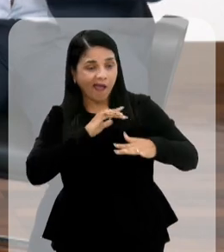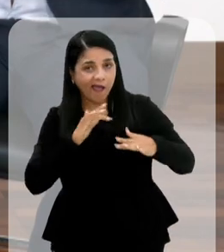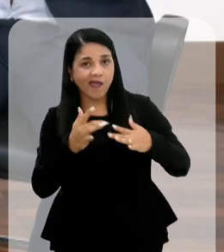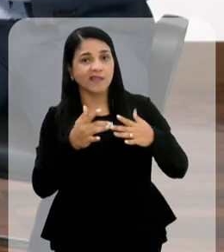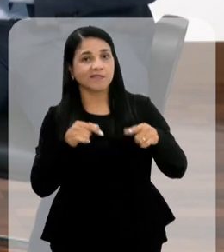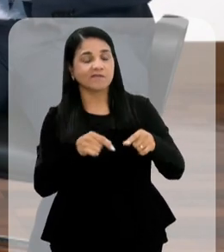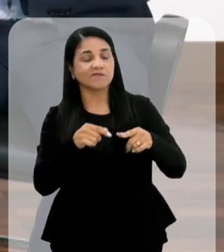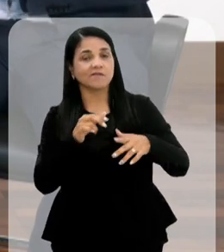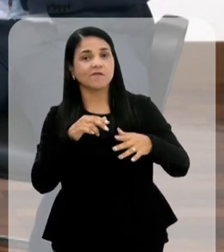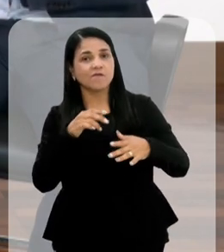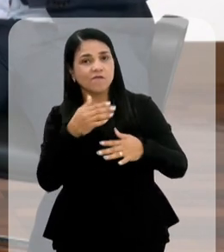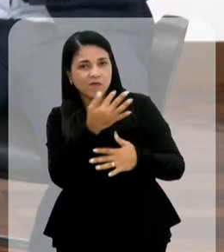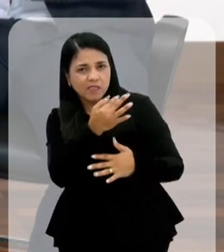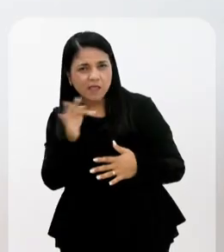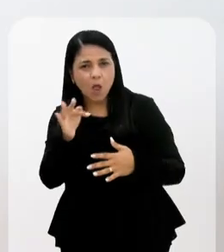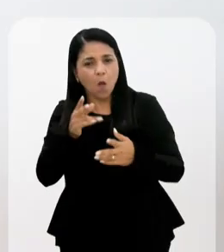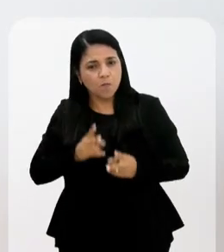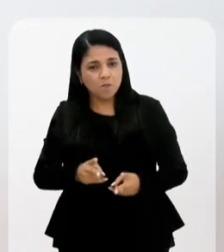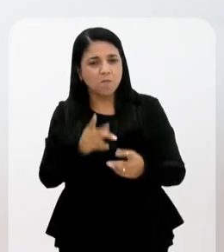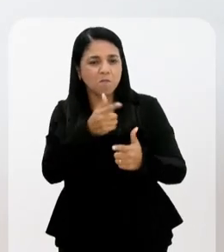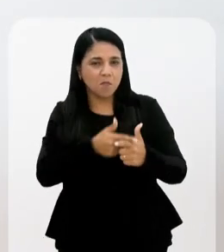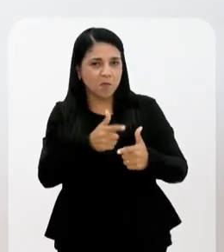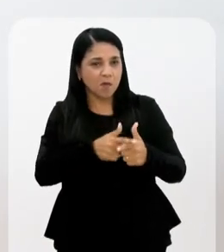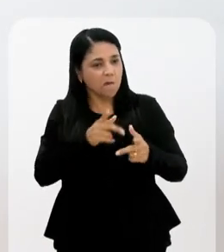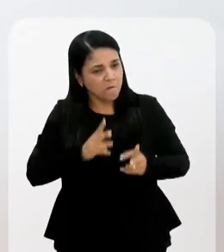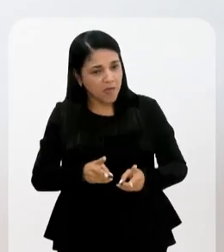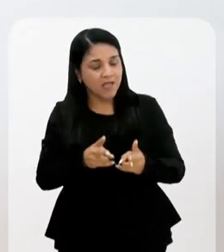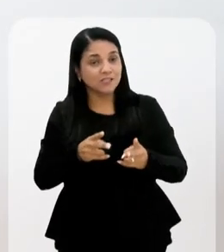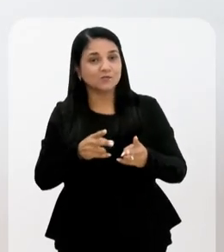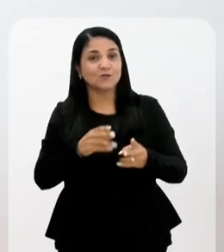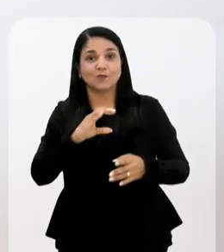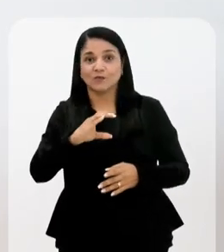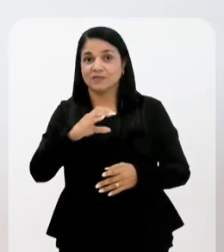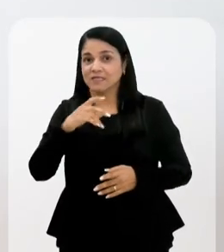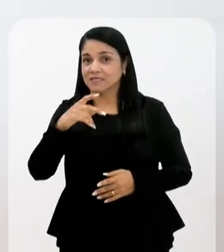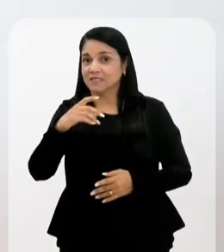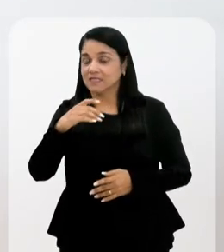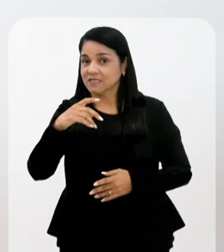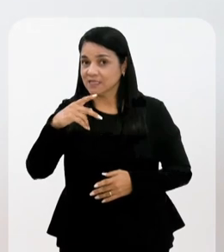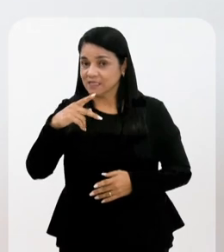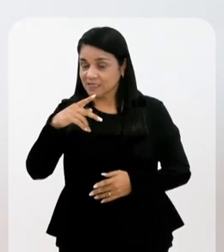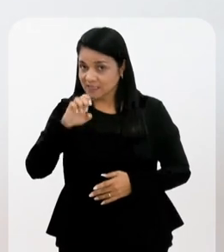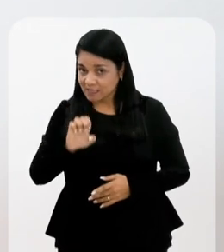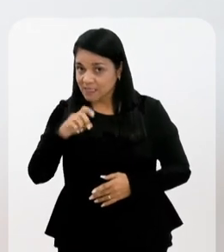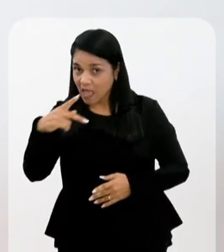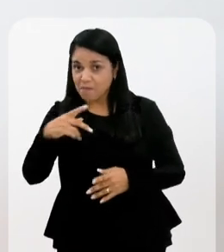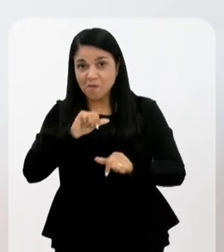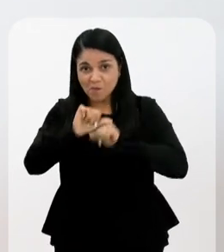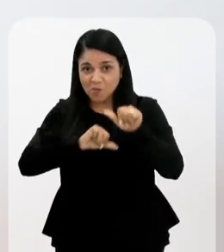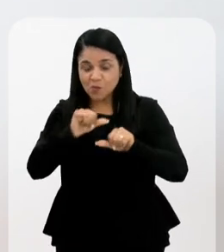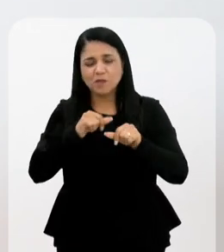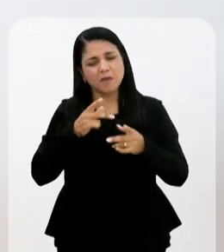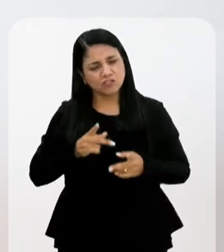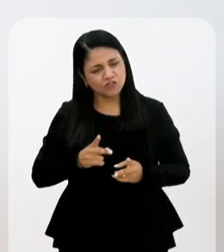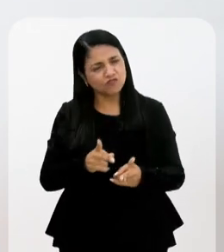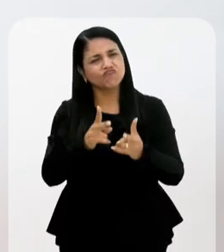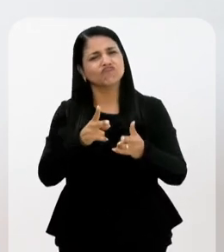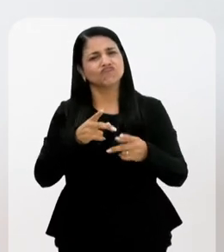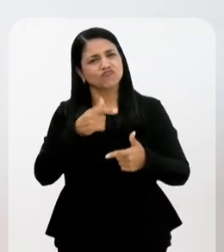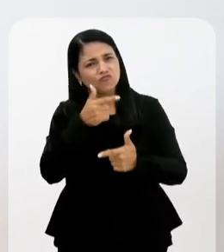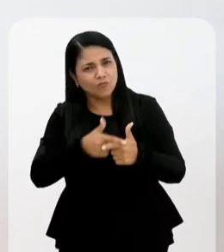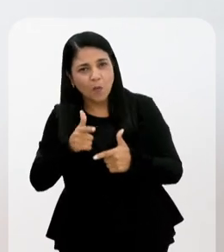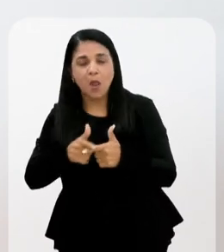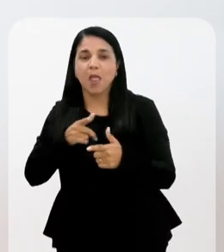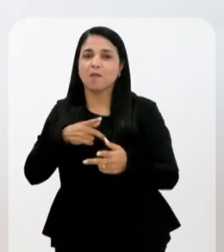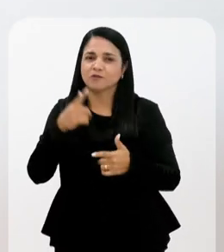federal, vivenciar os mesmos problemas, eu digo que só muda os nossos CEPs, mas cada um tem os seus mesmos problemas, as suas mesmas dificuldades.